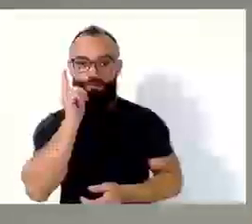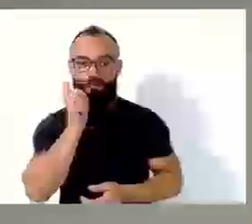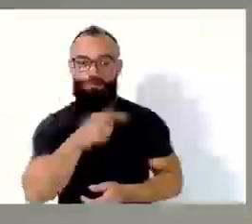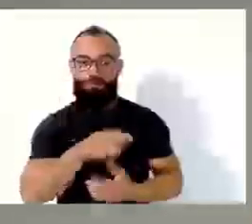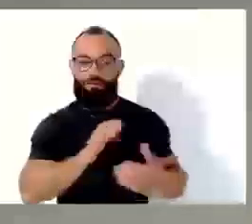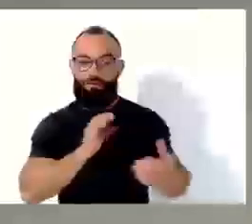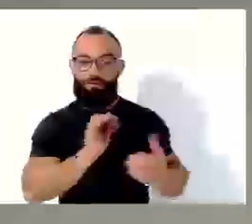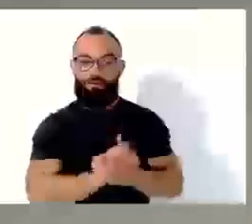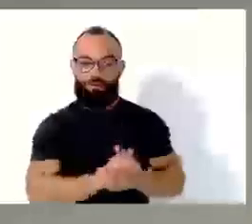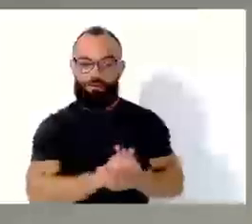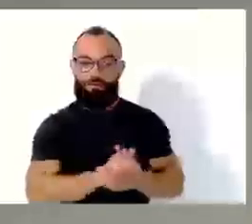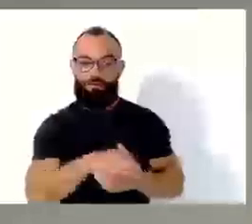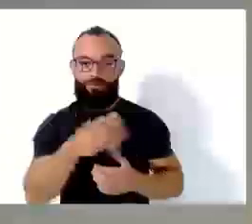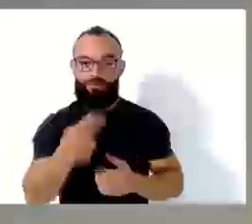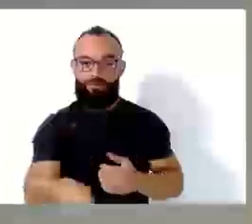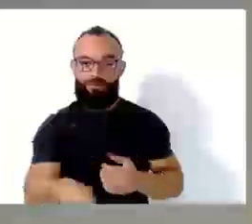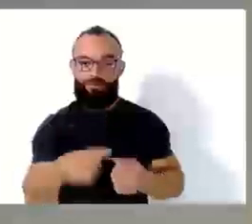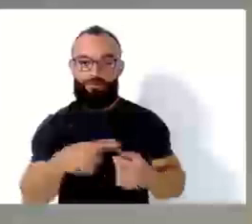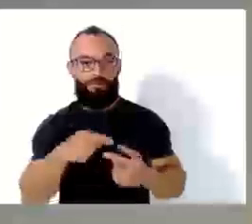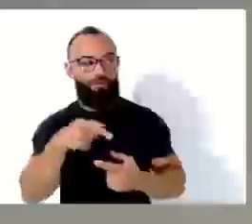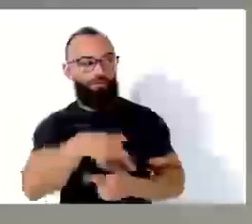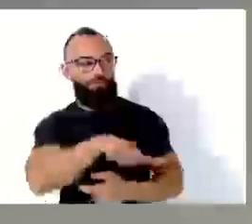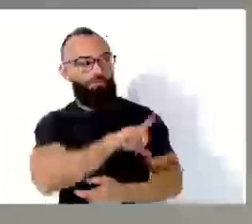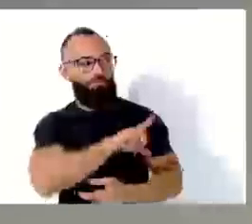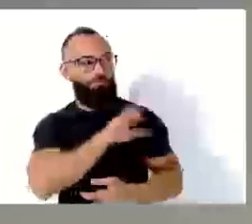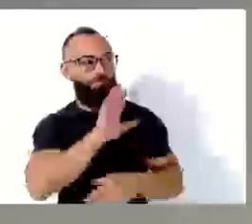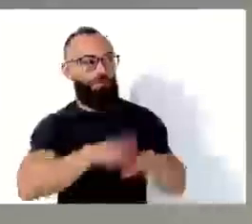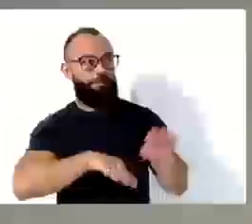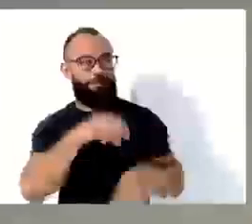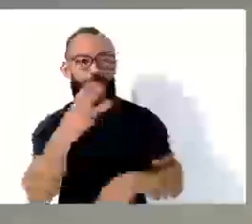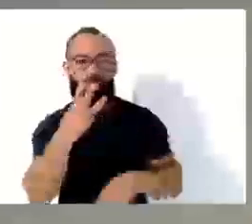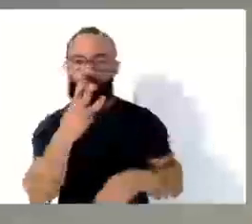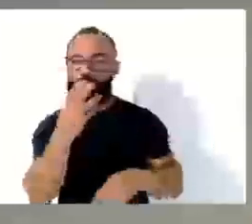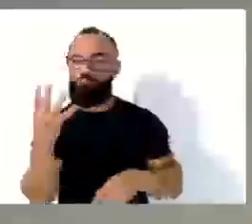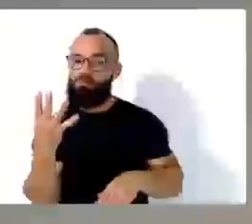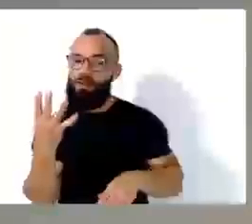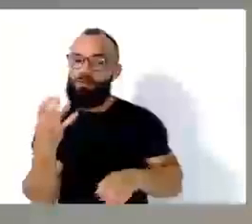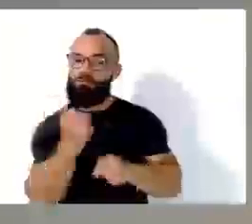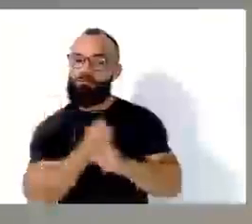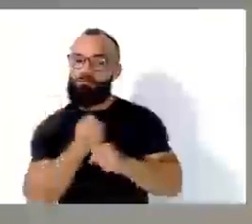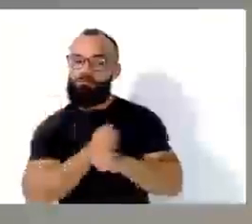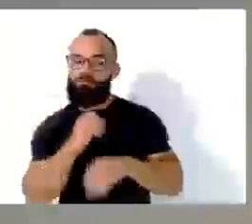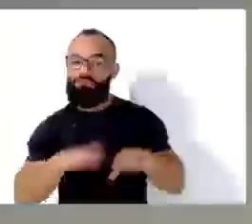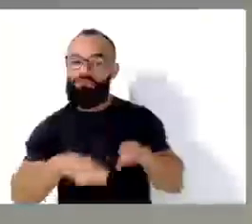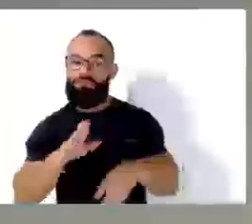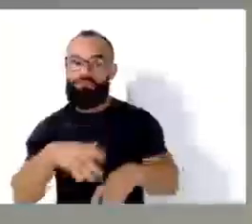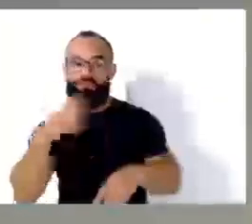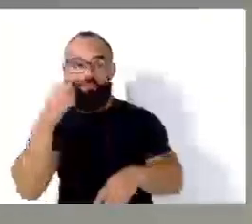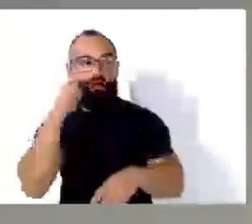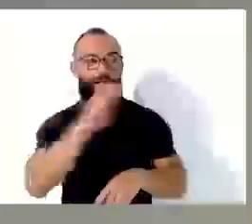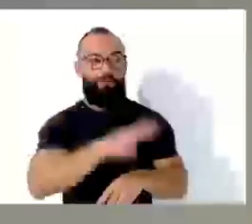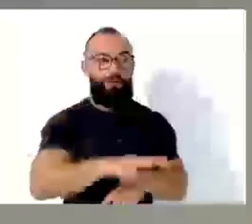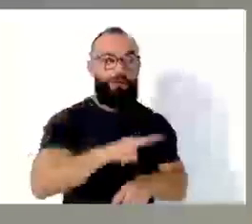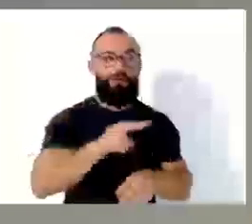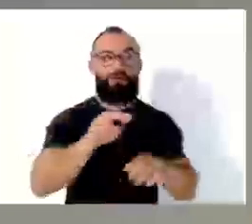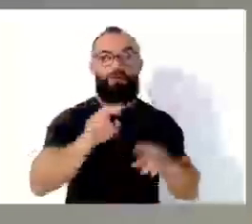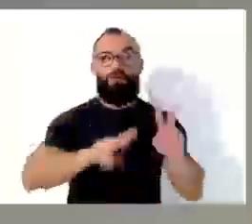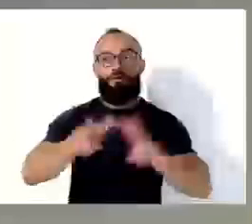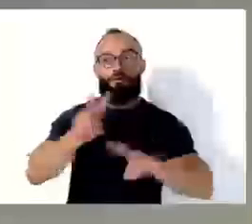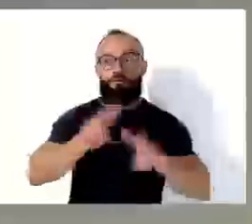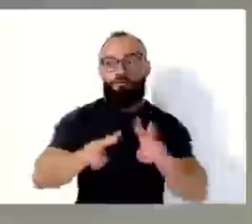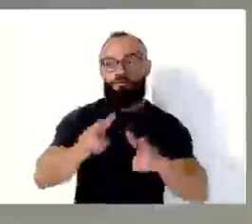passando aqui pela praça, ontem à noite, eles falaram, antigamente, uns três, quatro anos atrás, gente ia para Palhoças e São José para ver a abertura do Natal. Hoje é nosso Natal aqui.